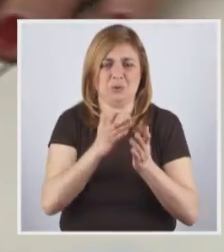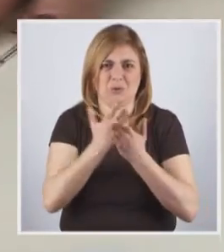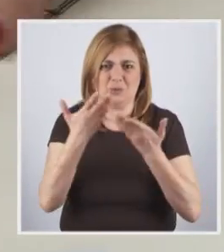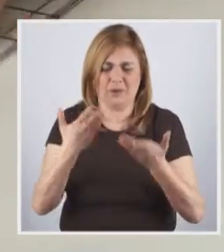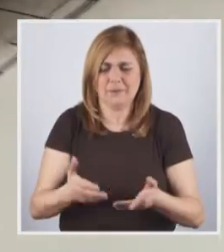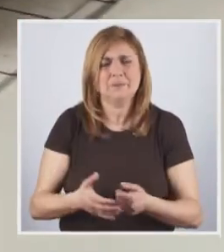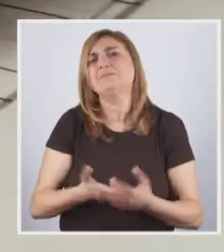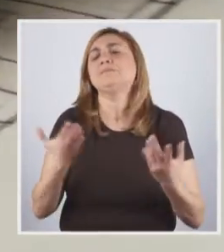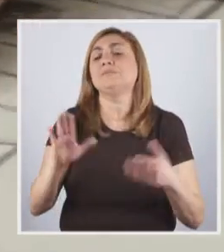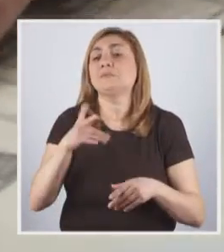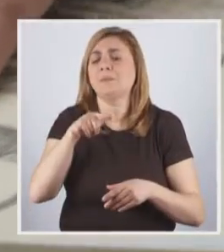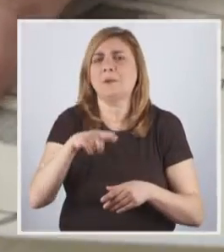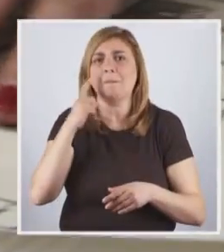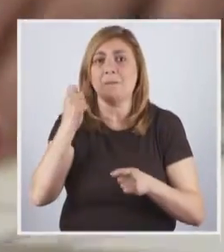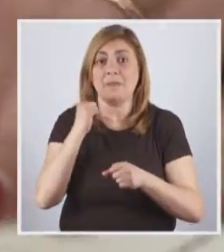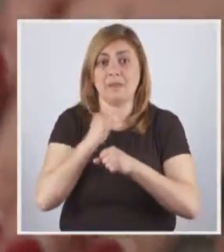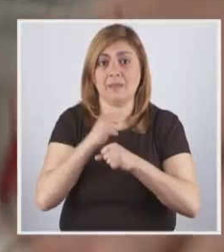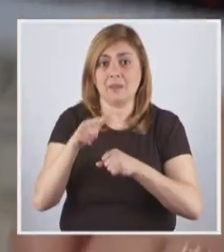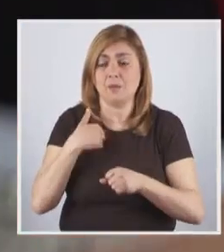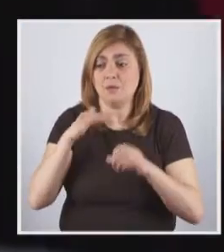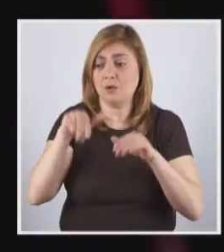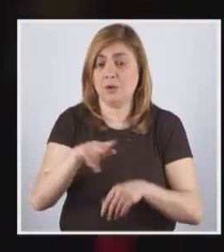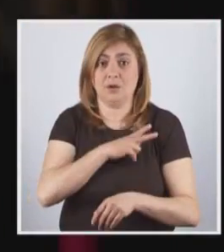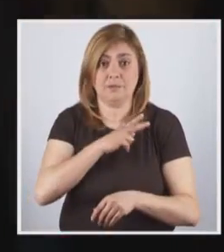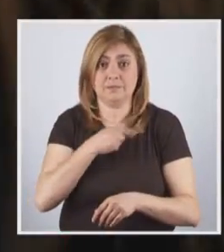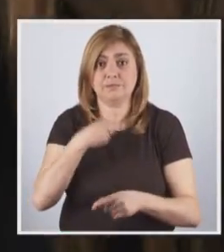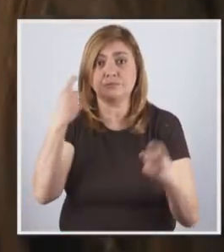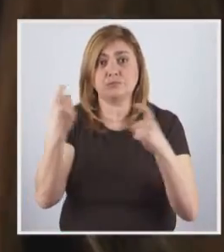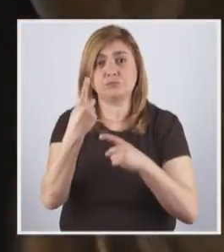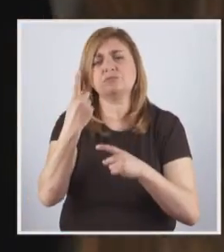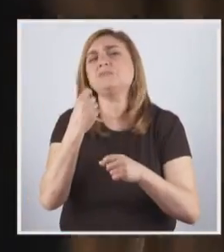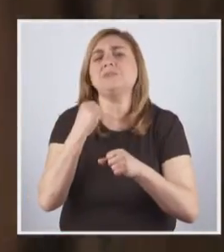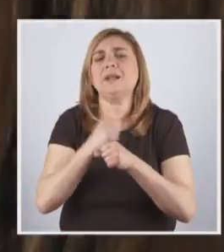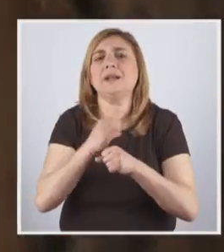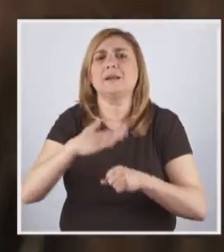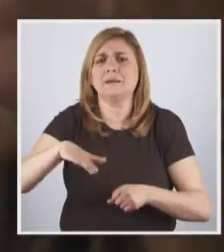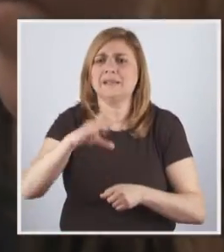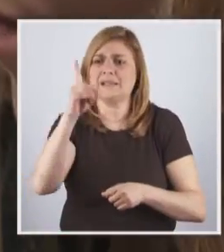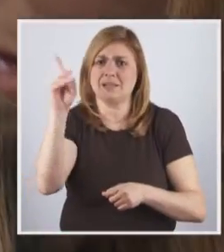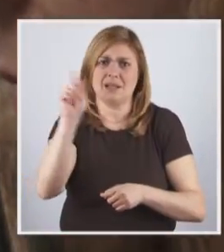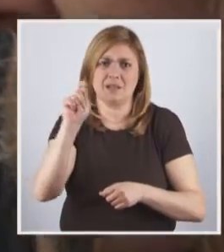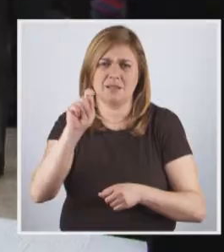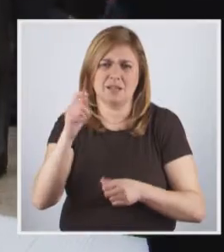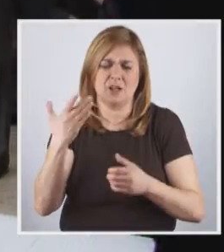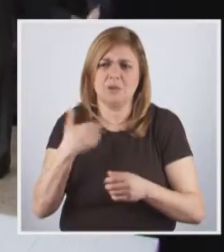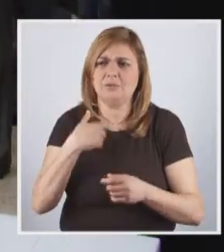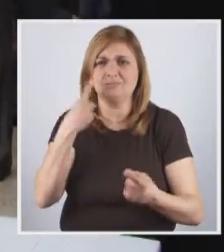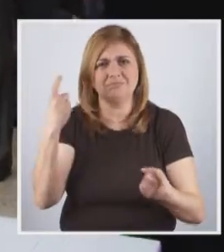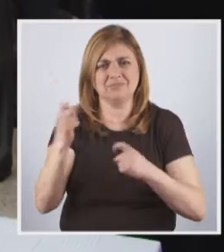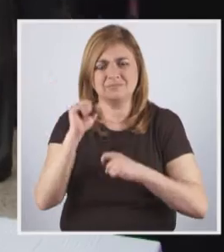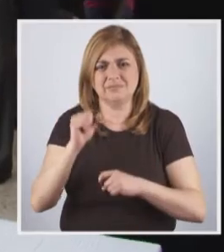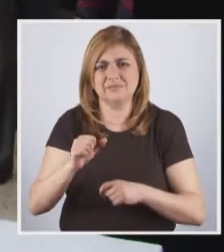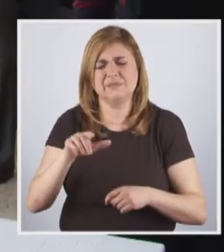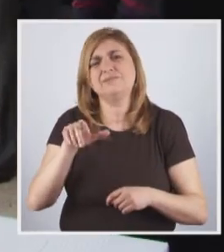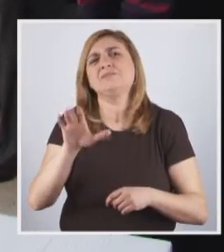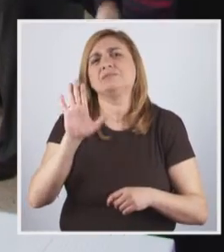exclusão que me marcou foi mesmo esta primeira procura de emprego. Quando eu saio da faculdade e procuro, eu e o Carlos, foram seis meses, para a gente dizer, hoje